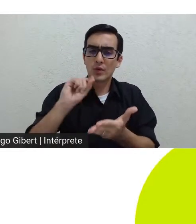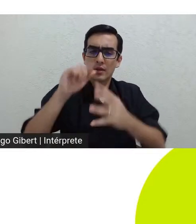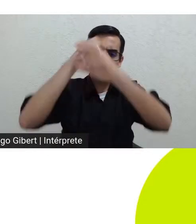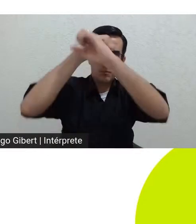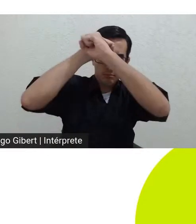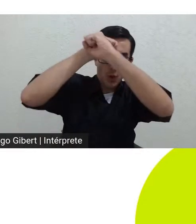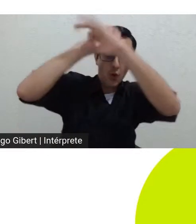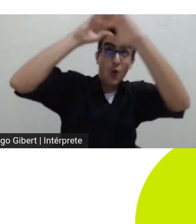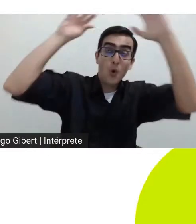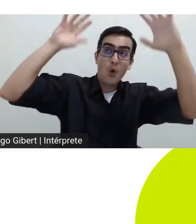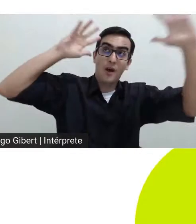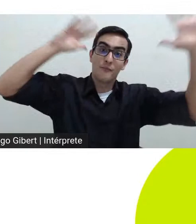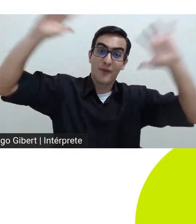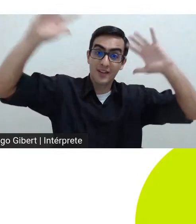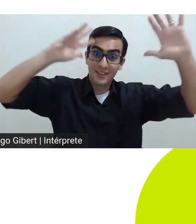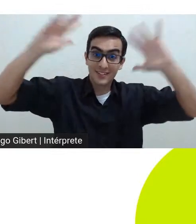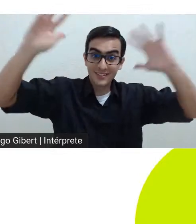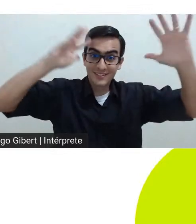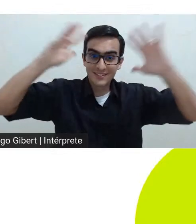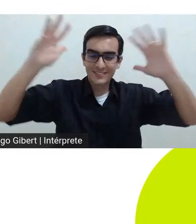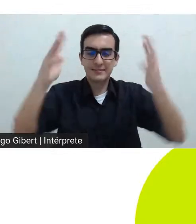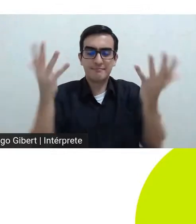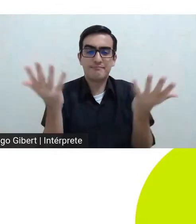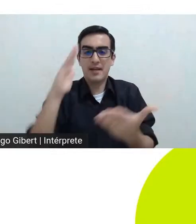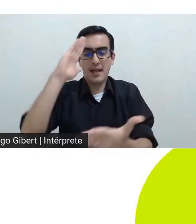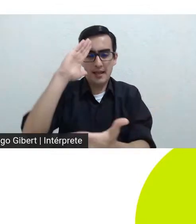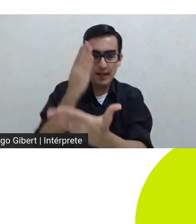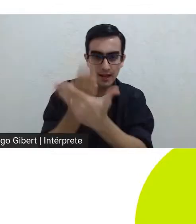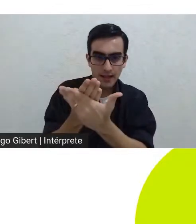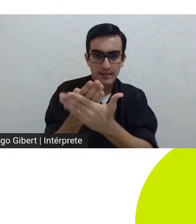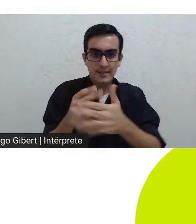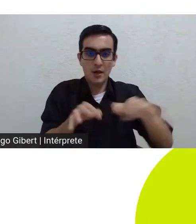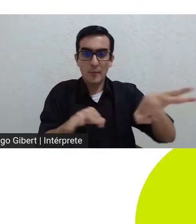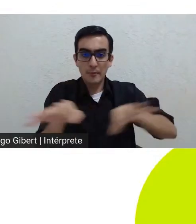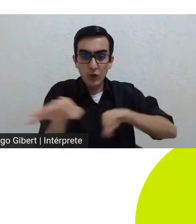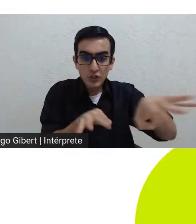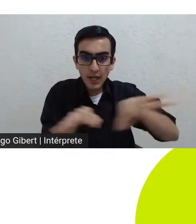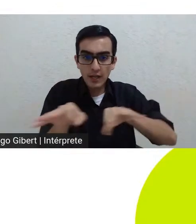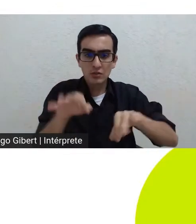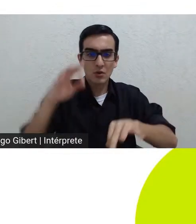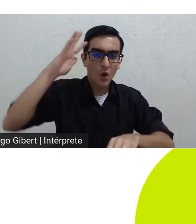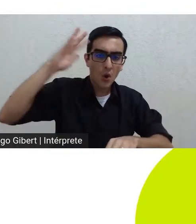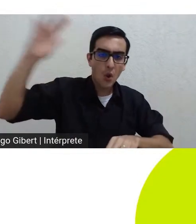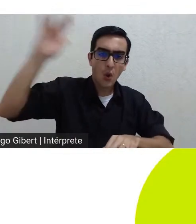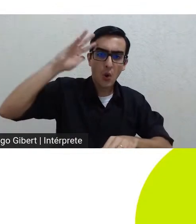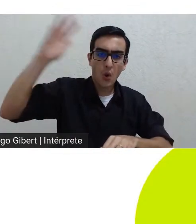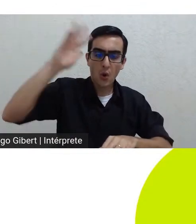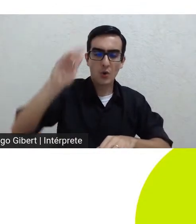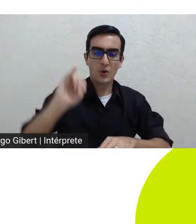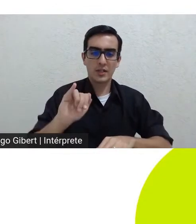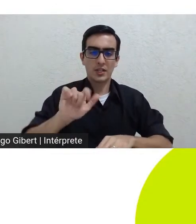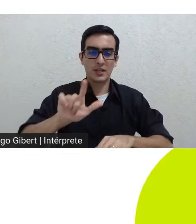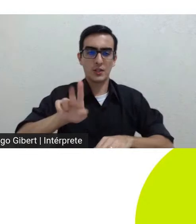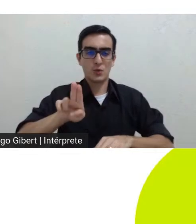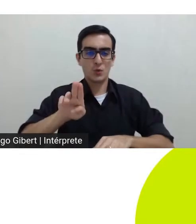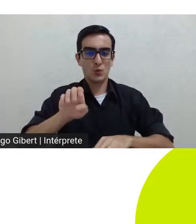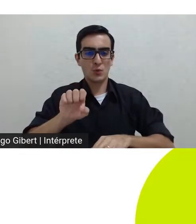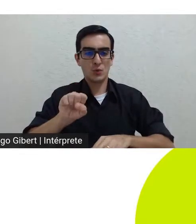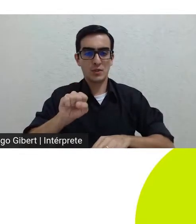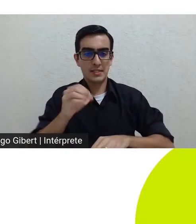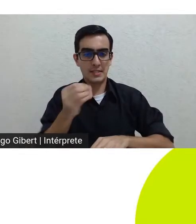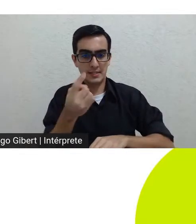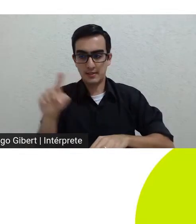seus derivados crenças projetos ilusões nesta perspectiva